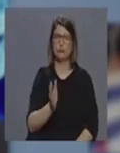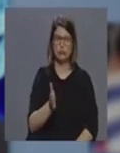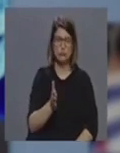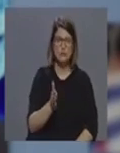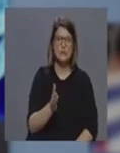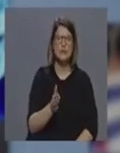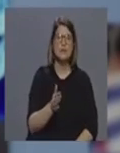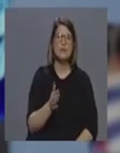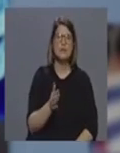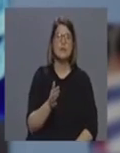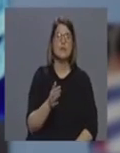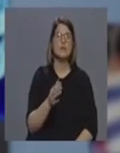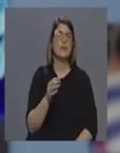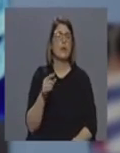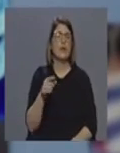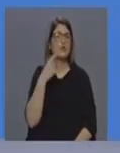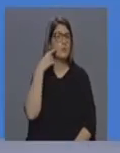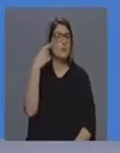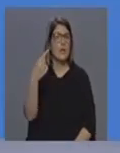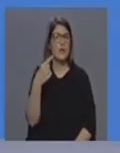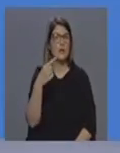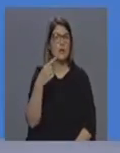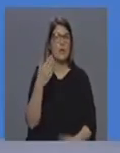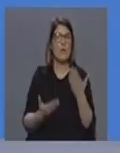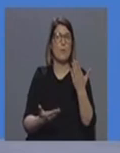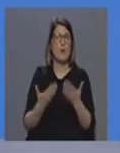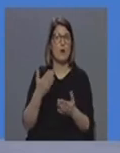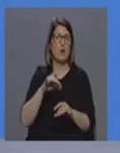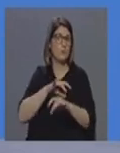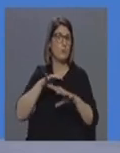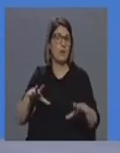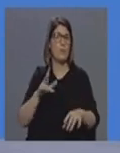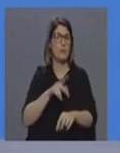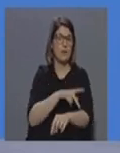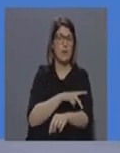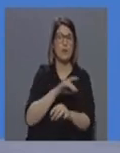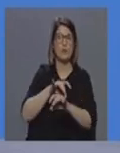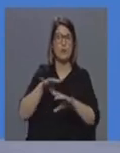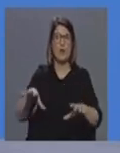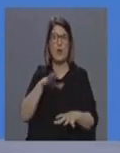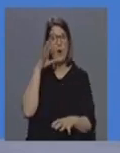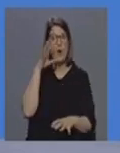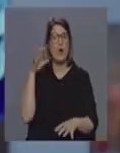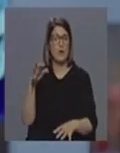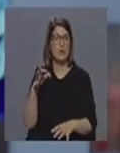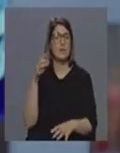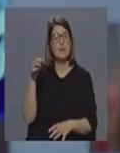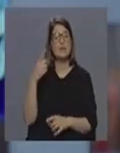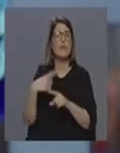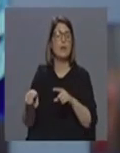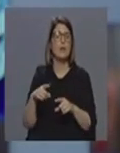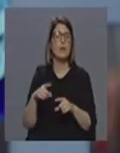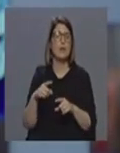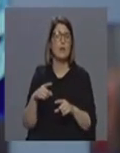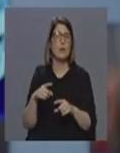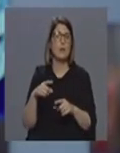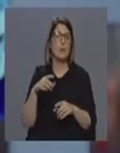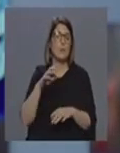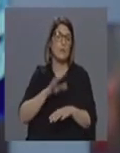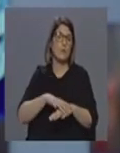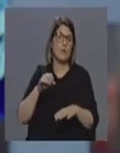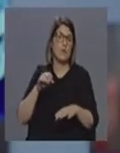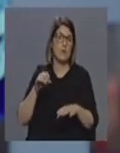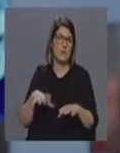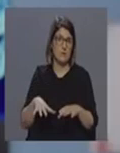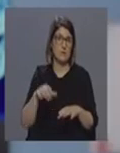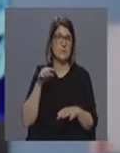o tornam singular relativamente ao hospital do Ivinho Espírito Santo e ao hospital da Horta neste caso concreto ao fim e ao cabo de resposta em